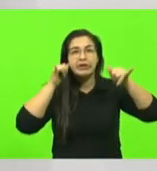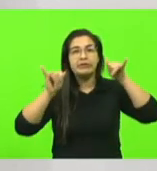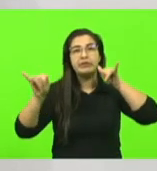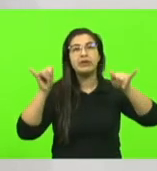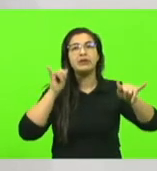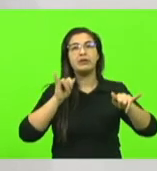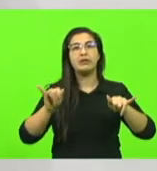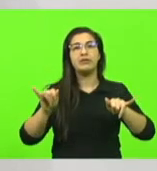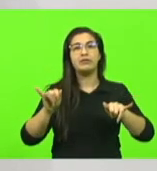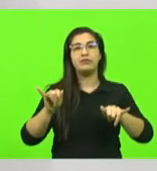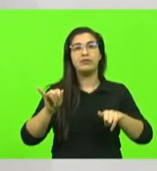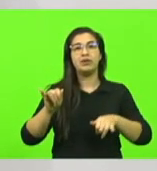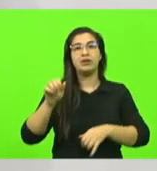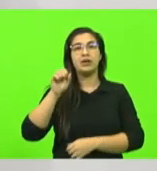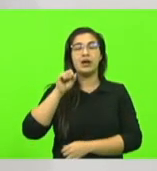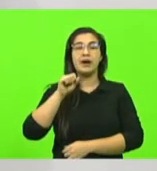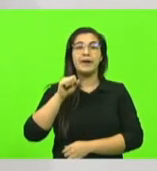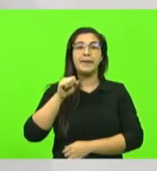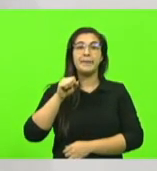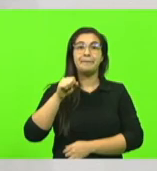e o suicídio